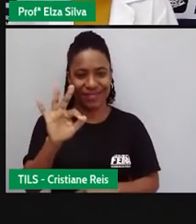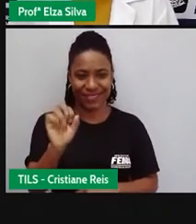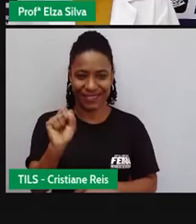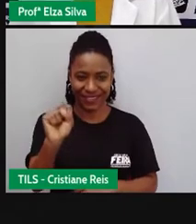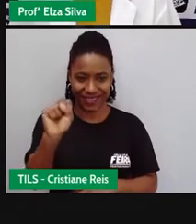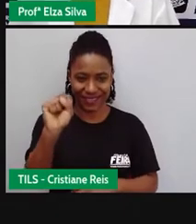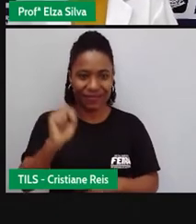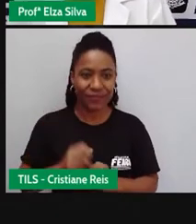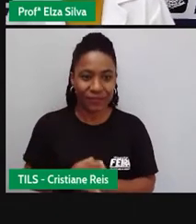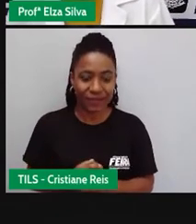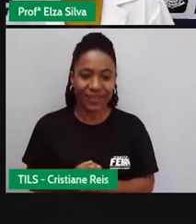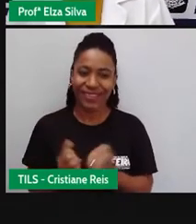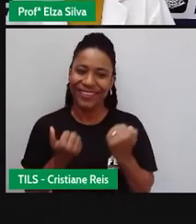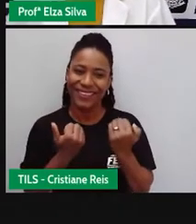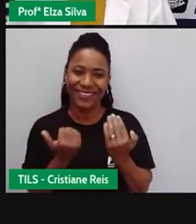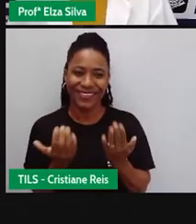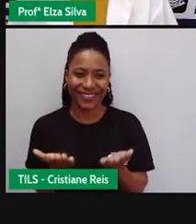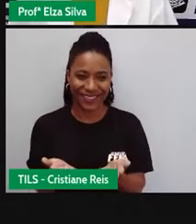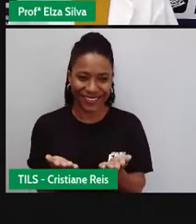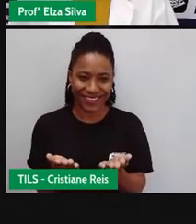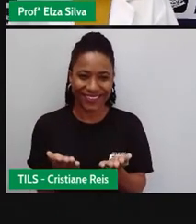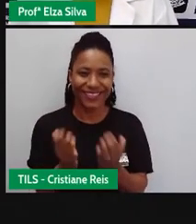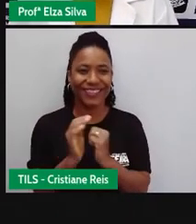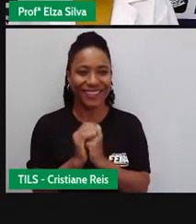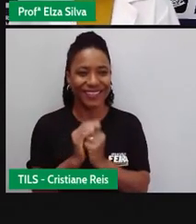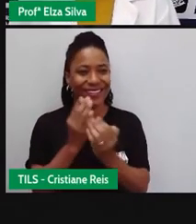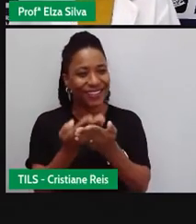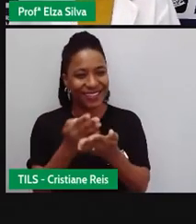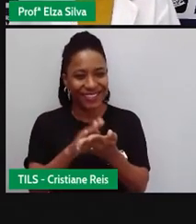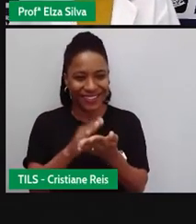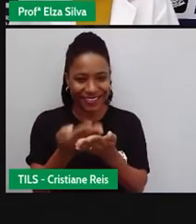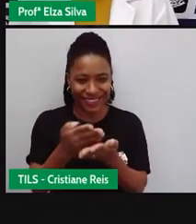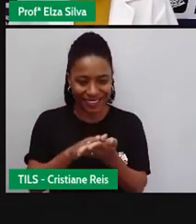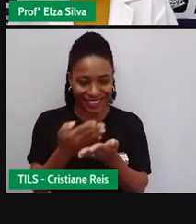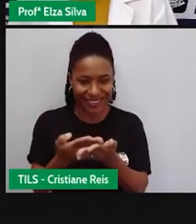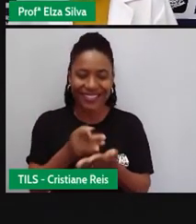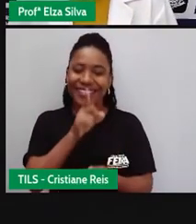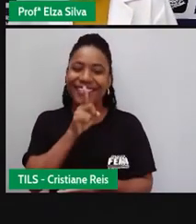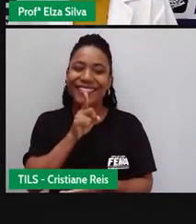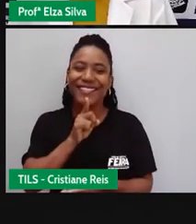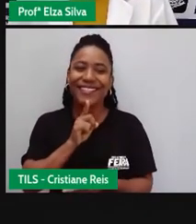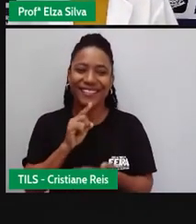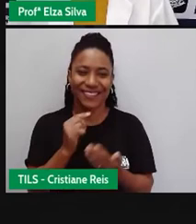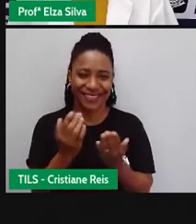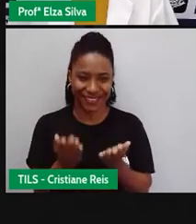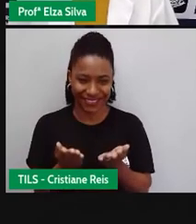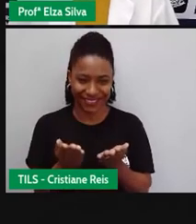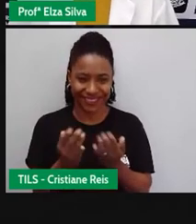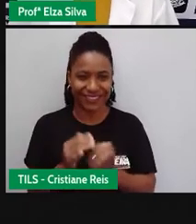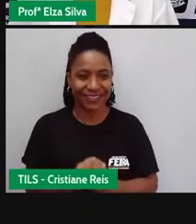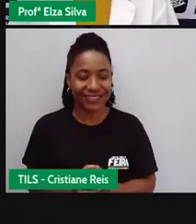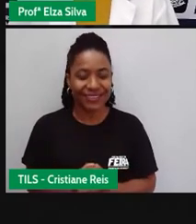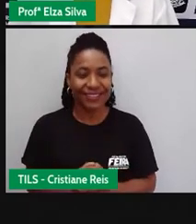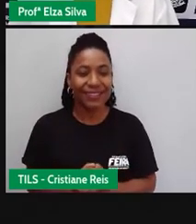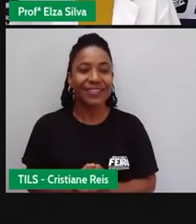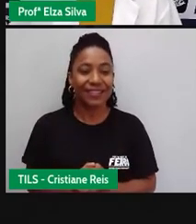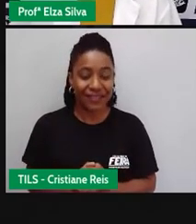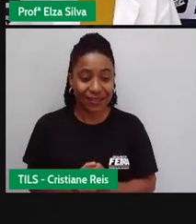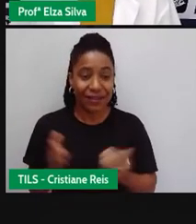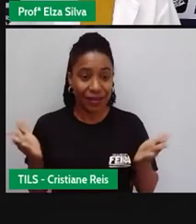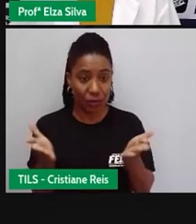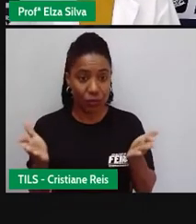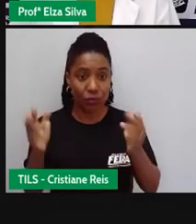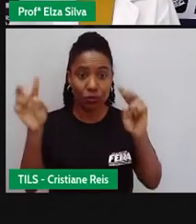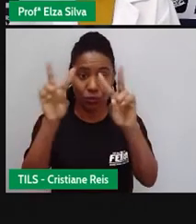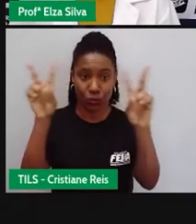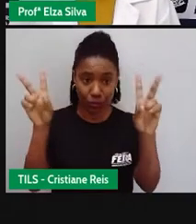E ao nosso lado, a nossa intérprete, Cris Reis. E o tema de nossa aula de